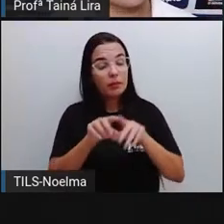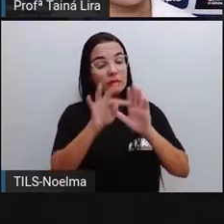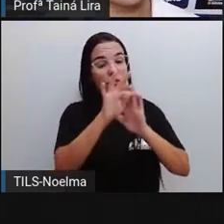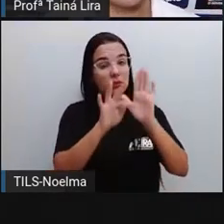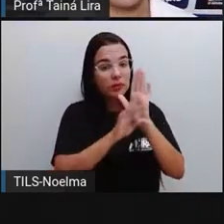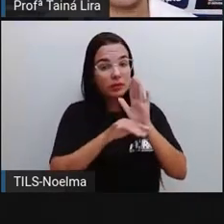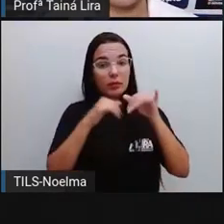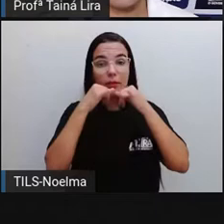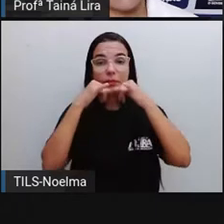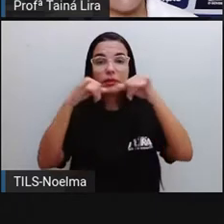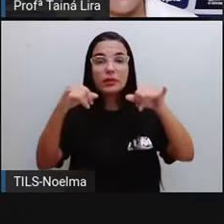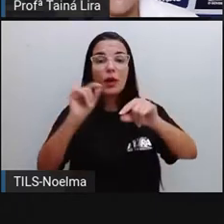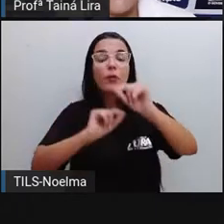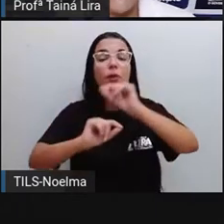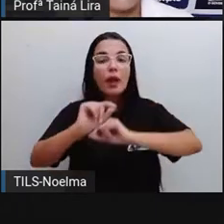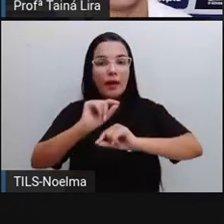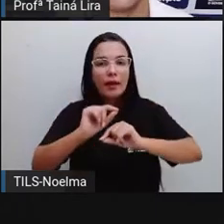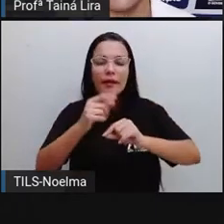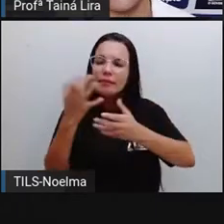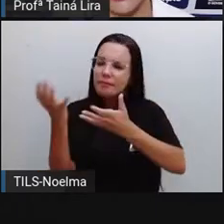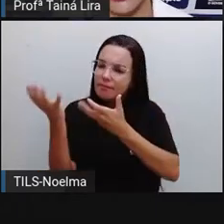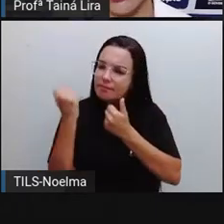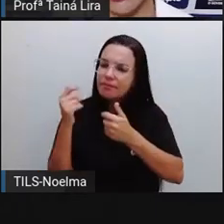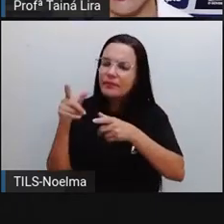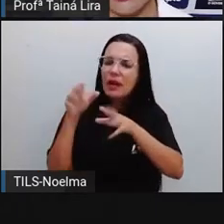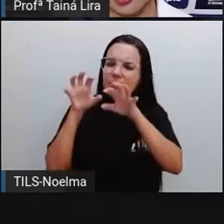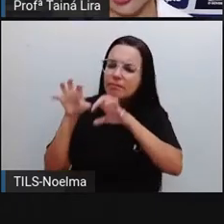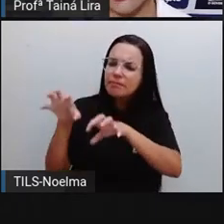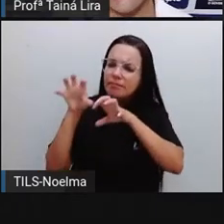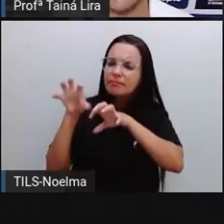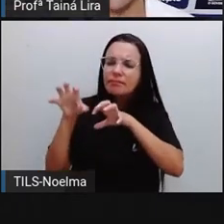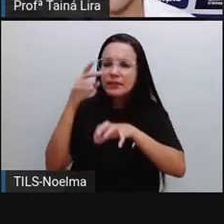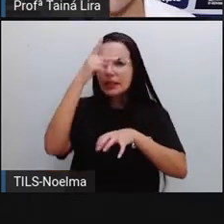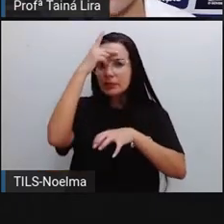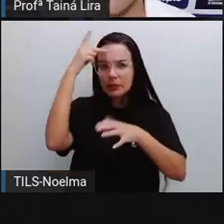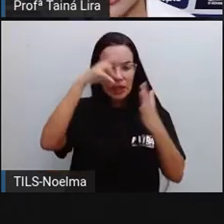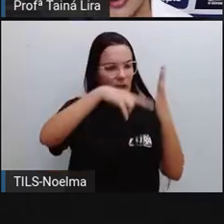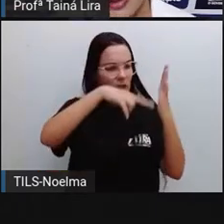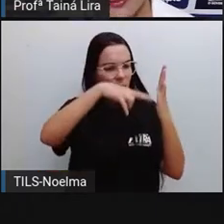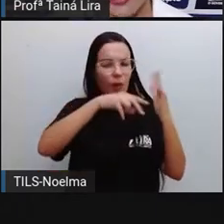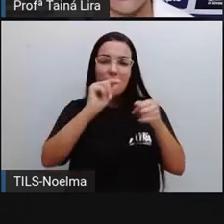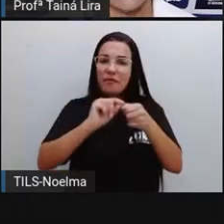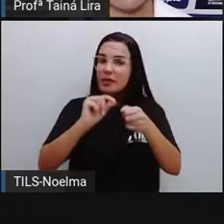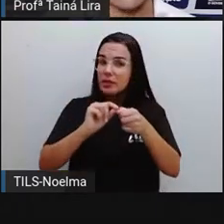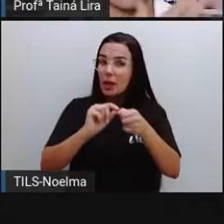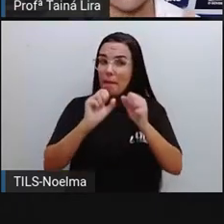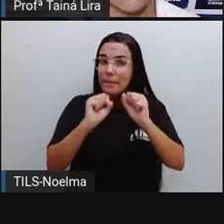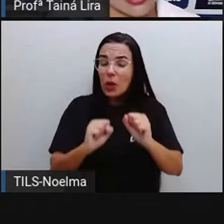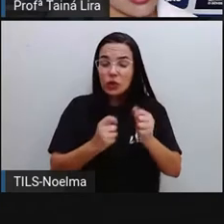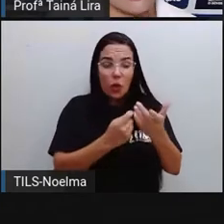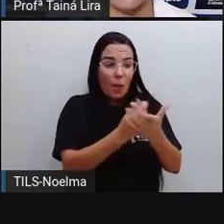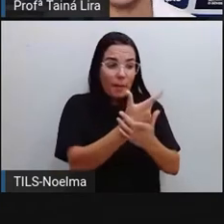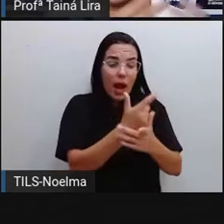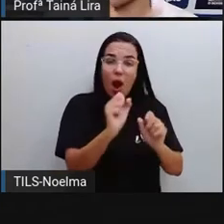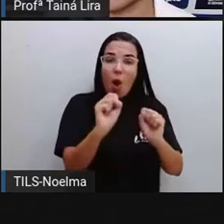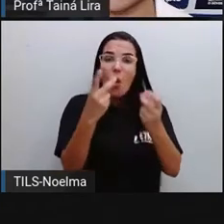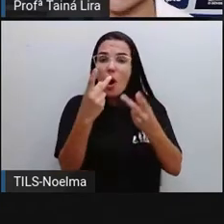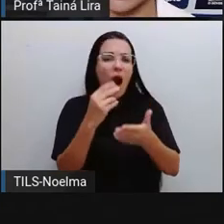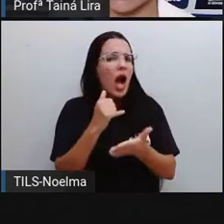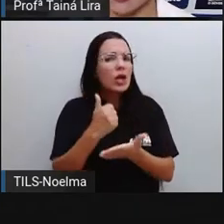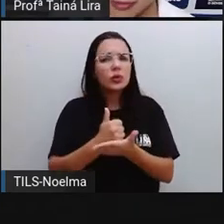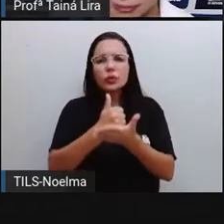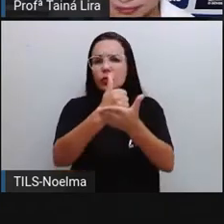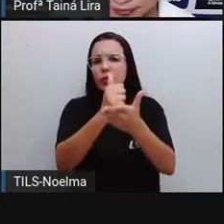serve pra convencer, o leitor, a tomar uma atitude, seja para comprar algo, seja para ajudar, né? De alguma